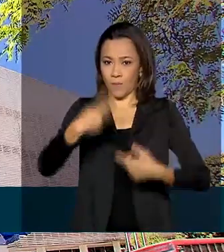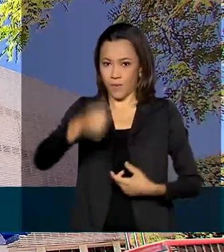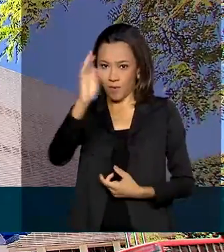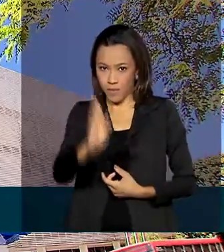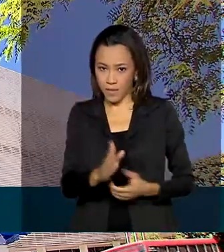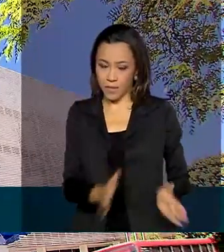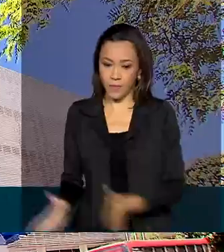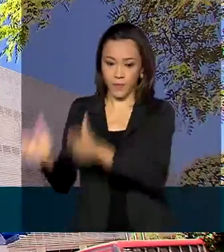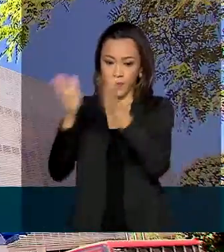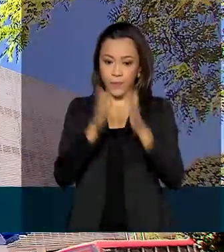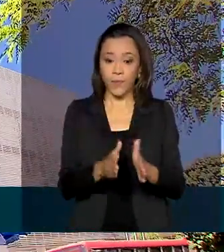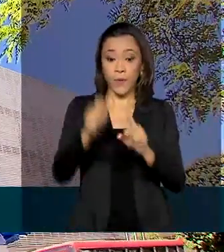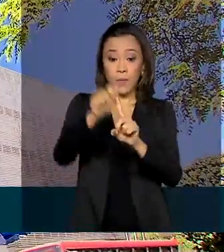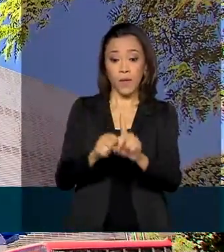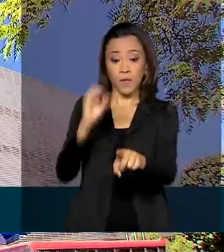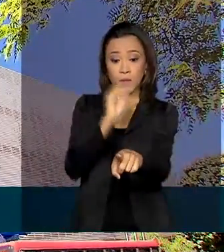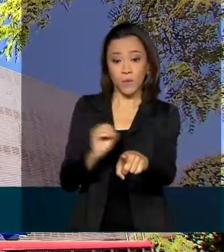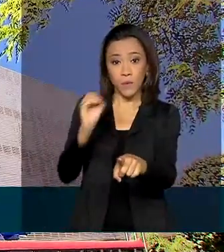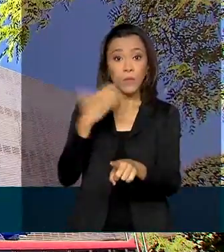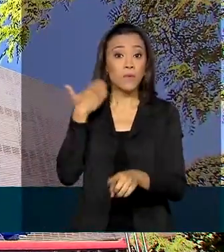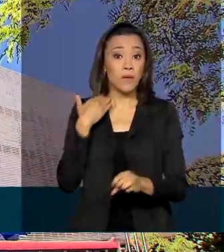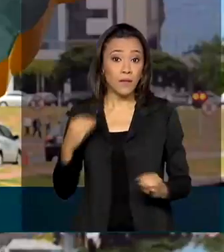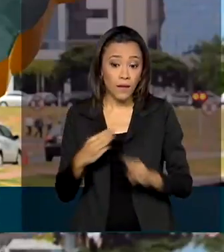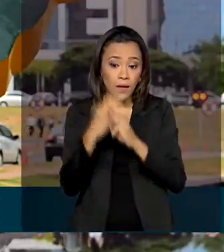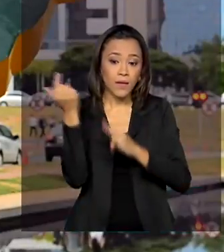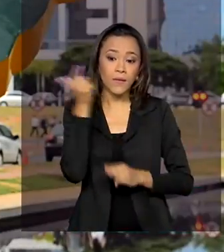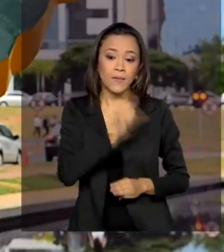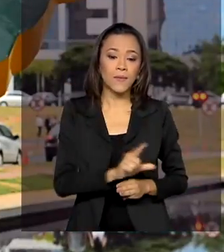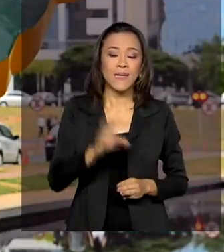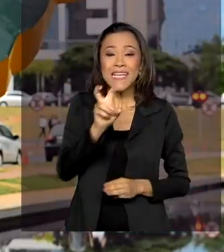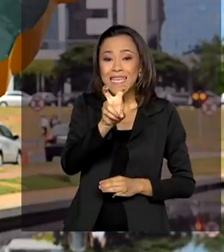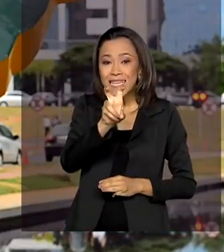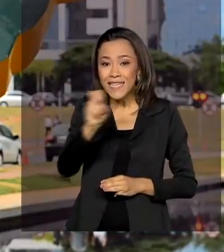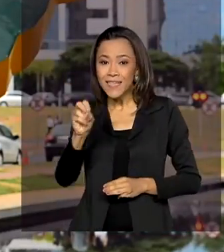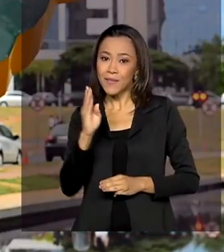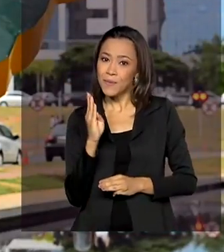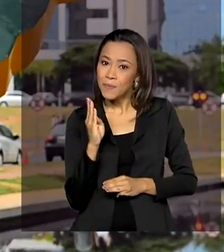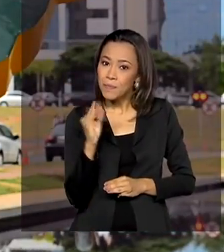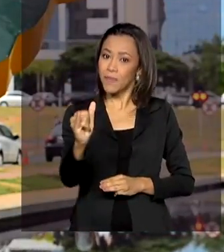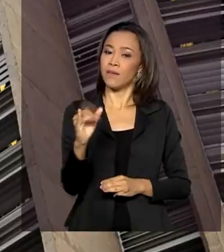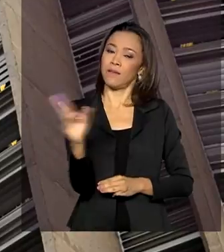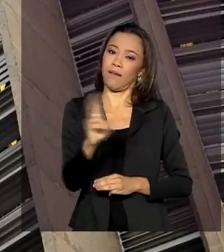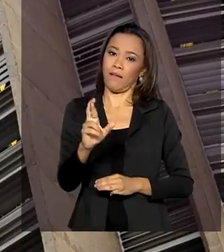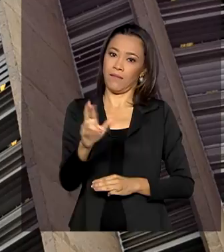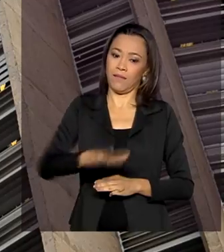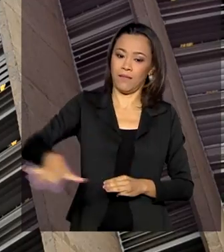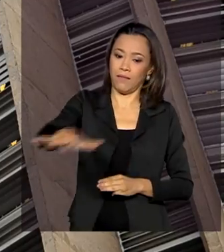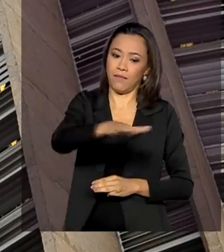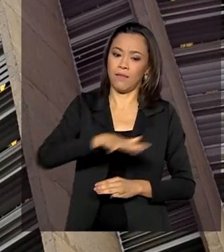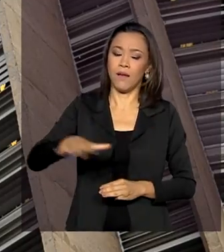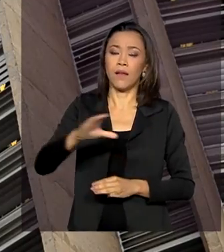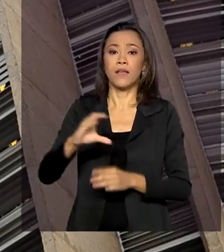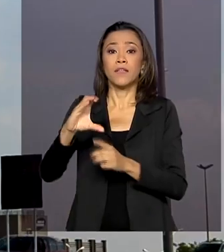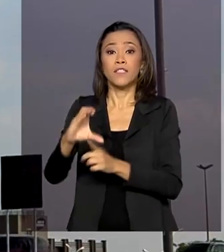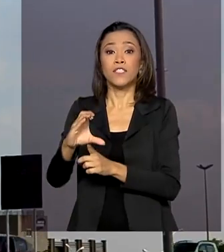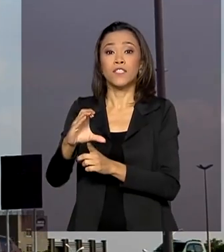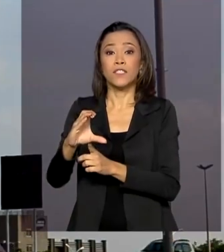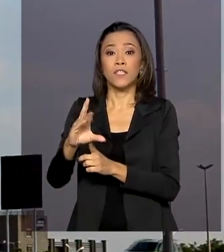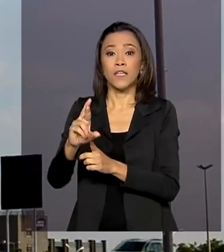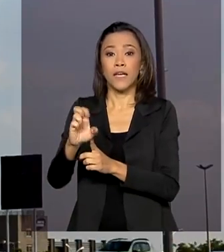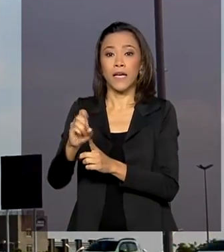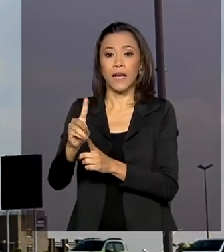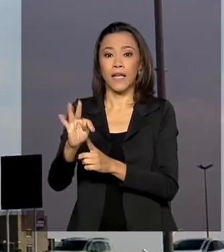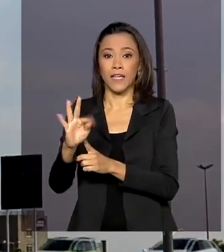Em outubro, a Caixa Econômica Federal alcançou R$ bilhões em crédito imobiliário, a maior marca já